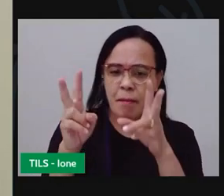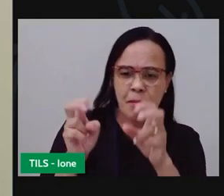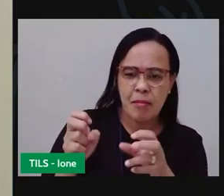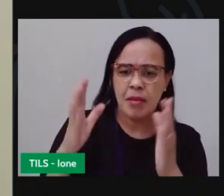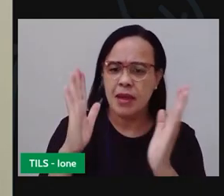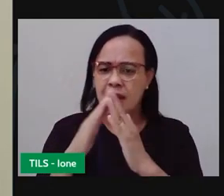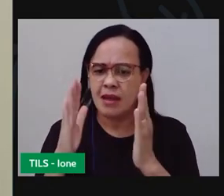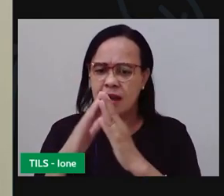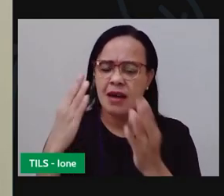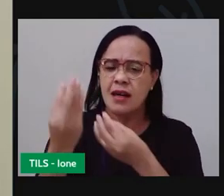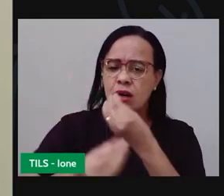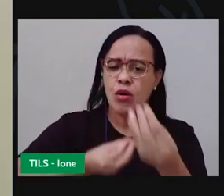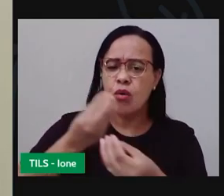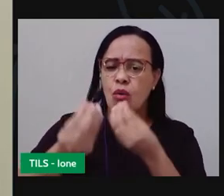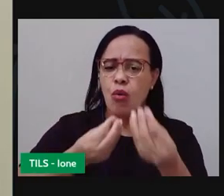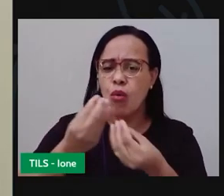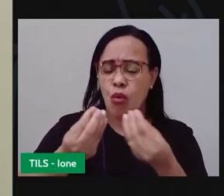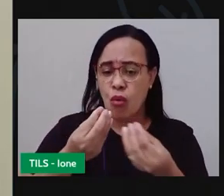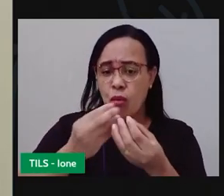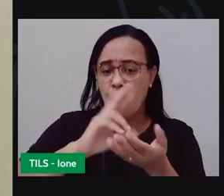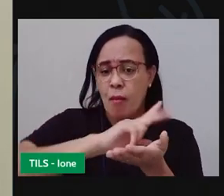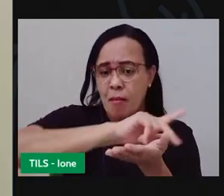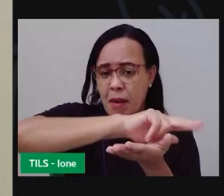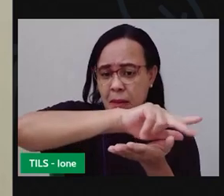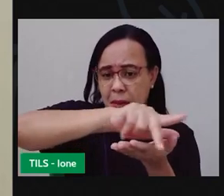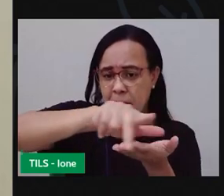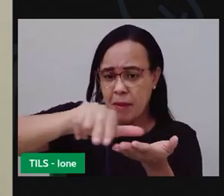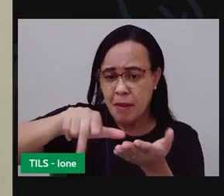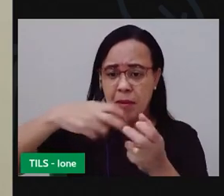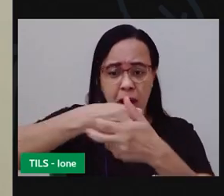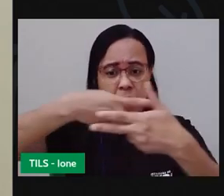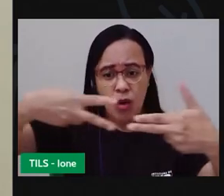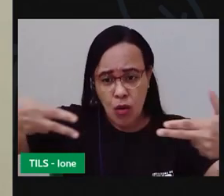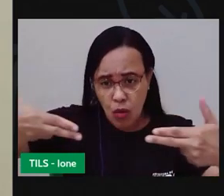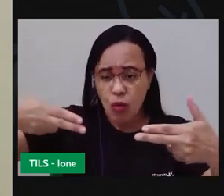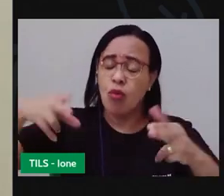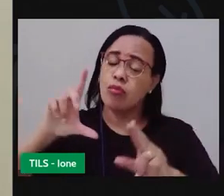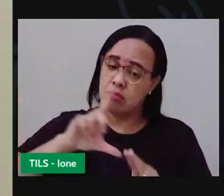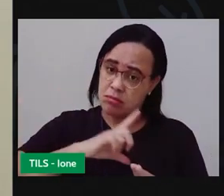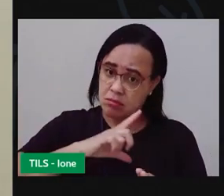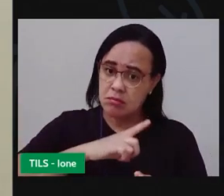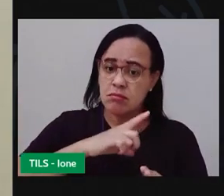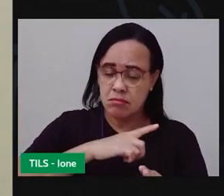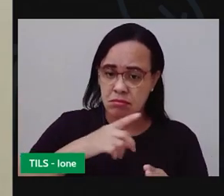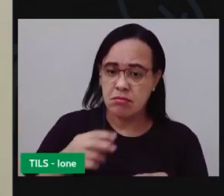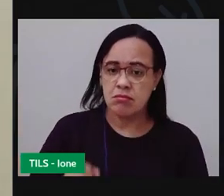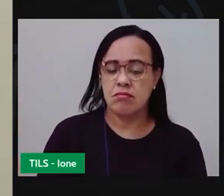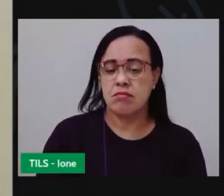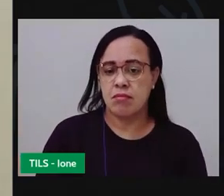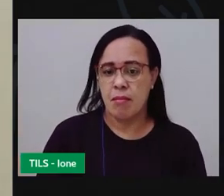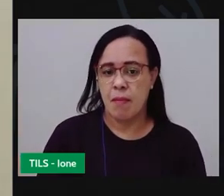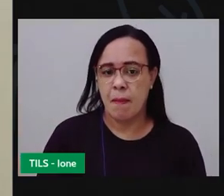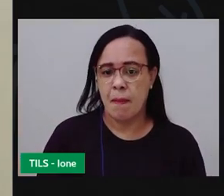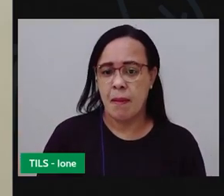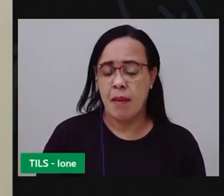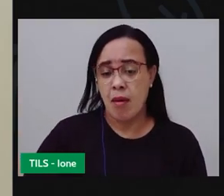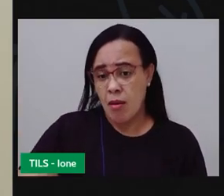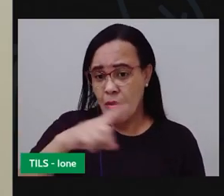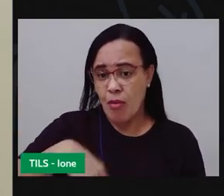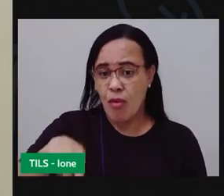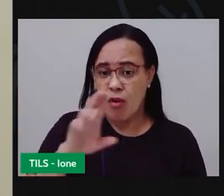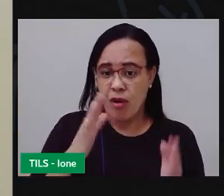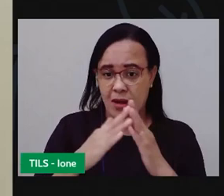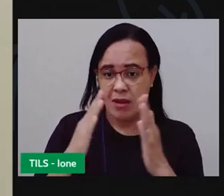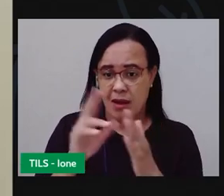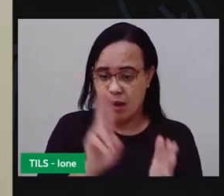casa, nós temos diferentes objetos para uso em diferentes momentos do